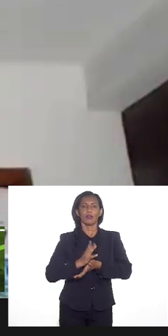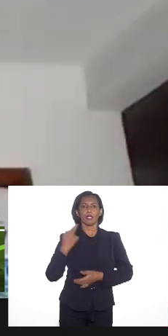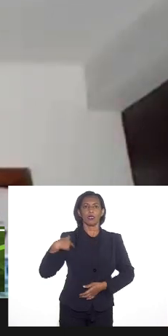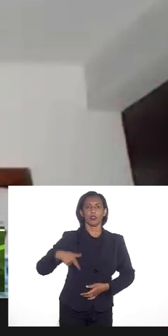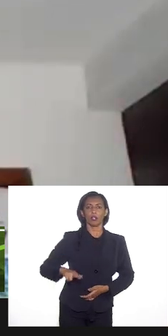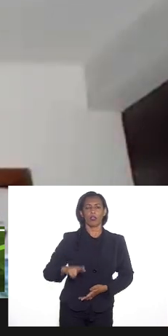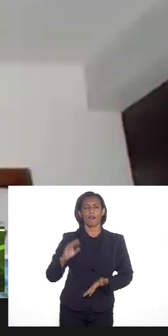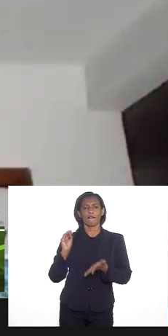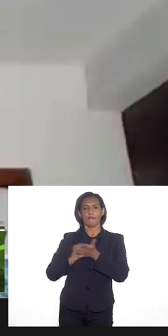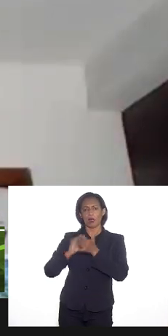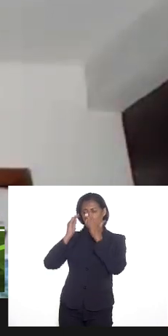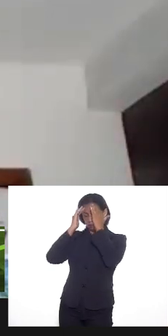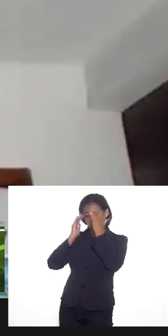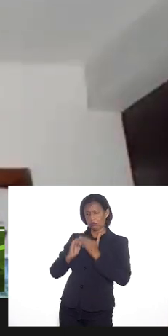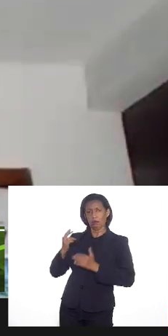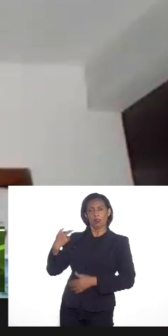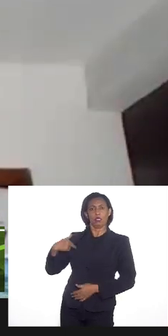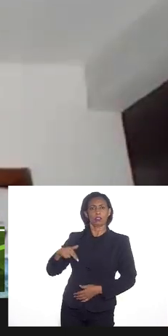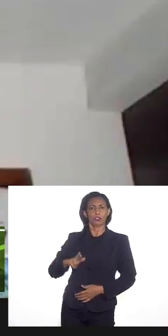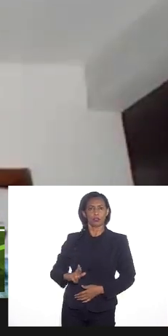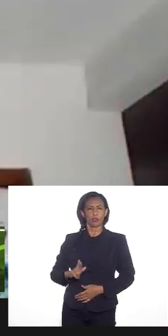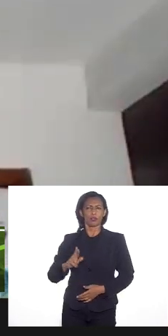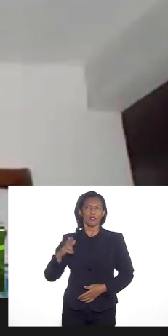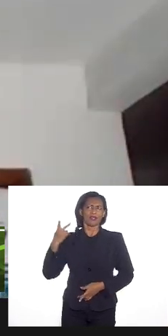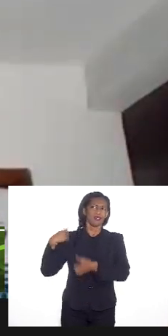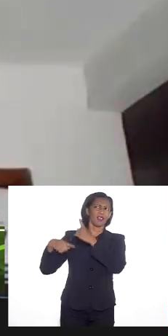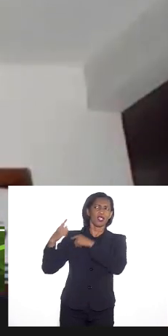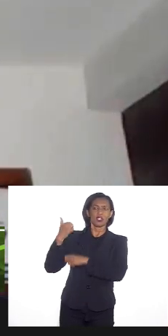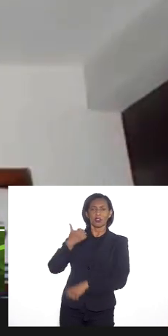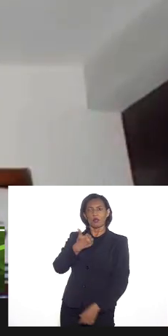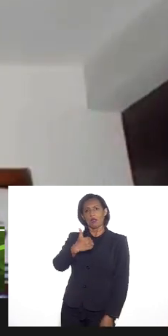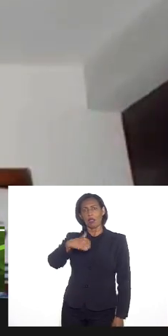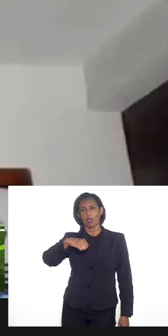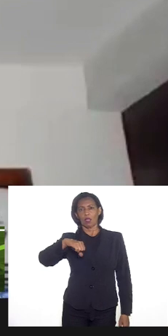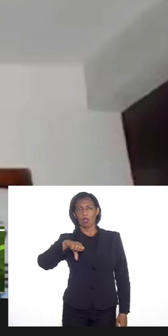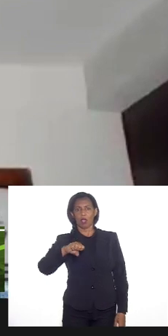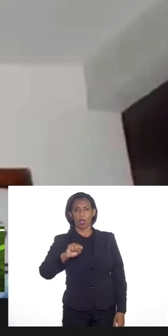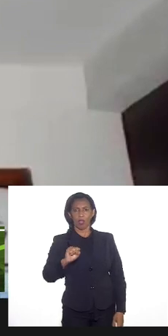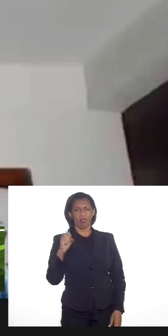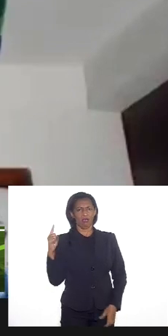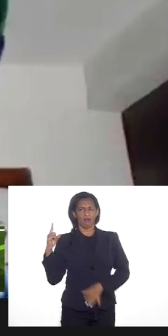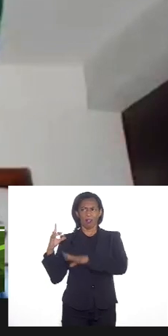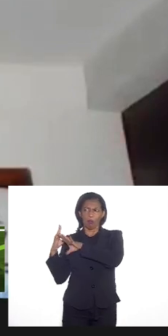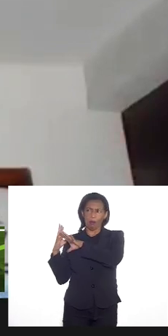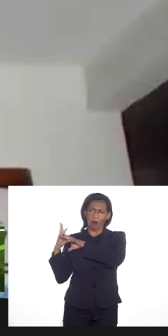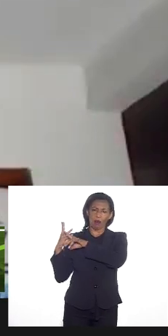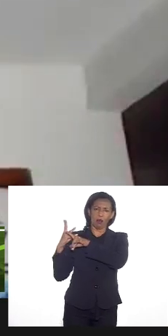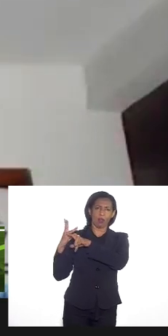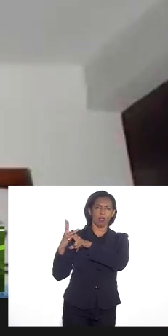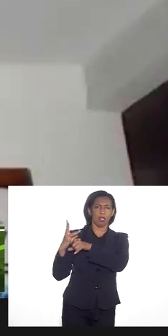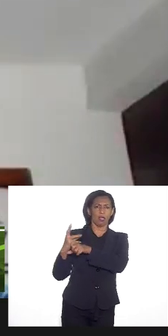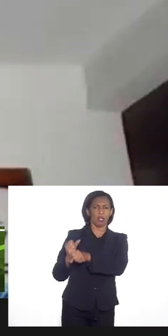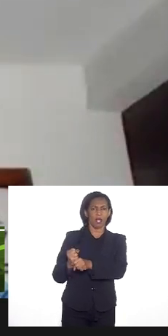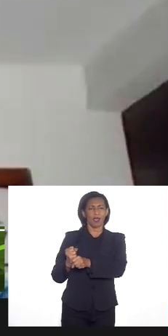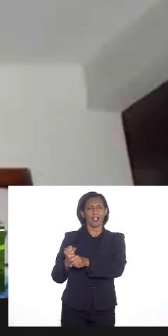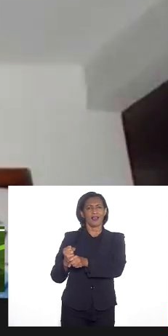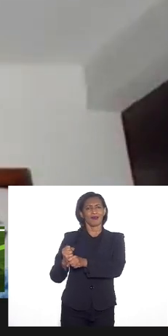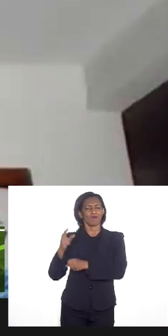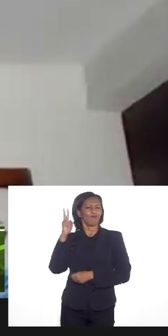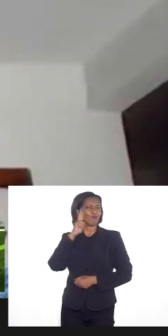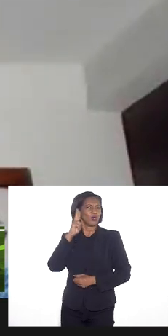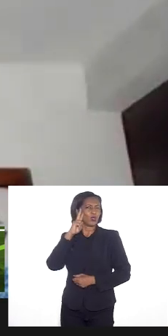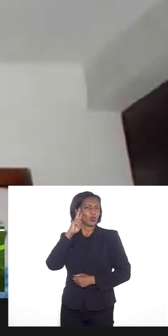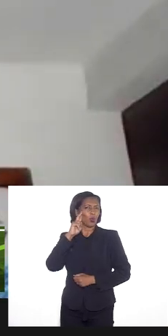intolerância religiosa desde a década de 80. Ele vem fazendo um apanhado histórico descrescente